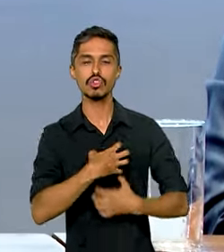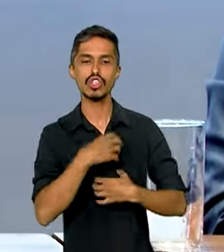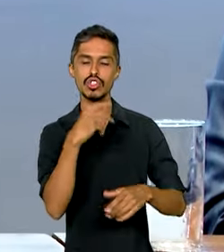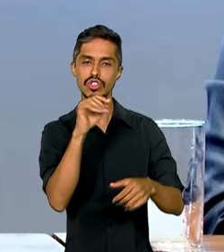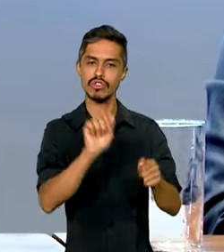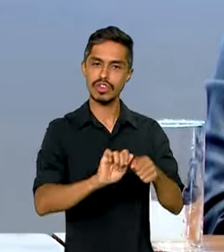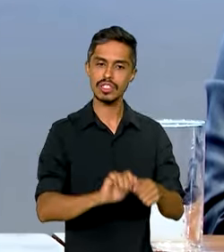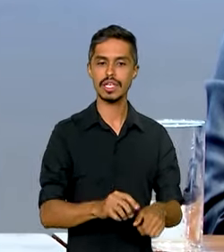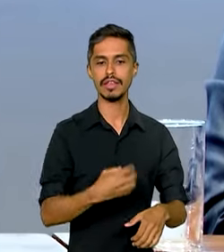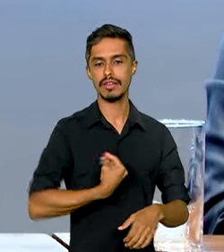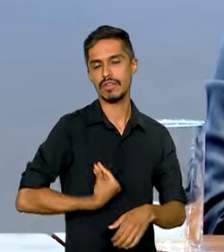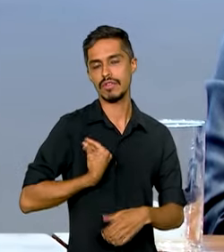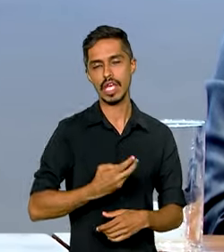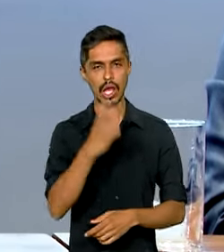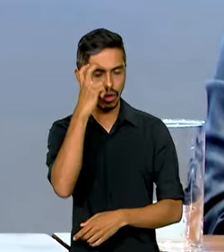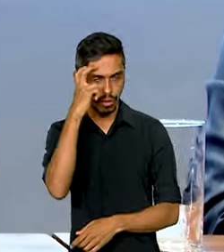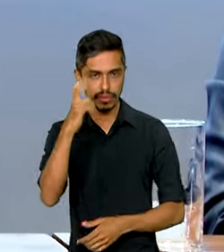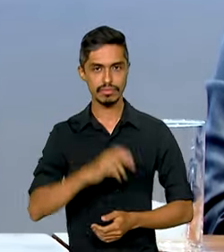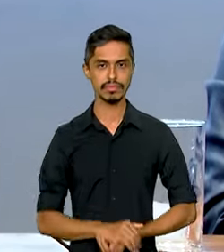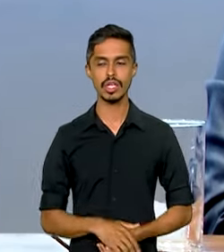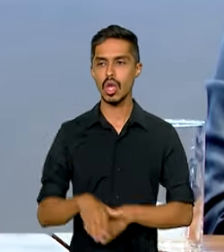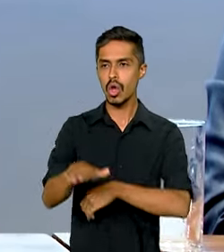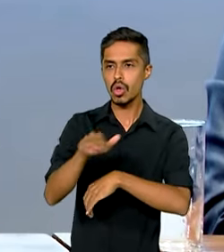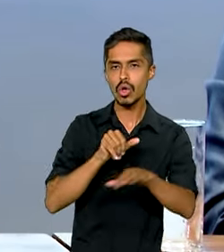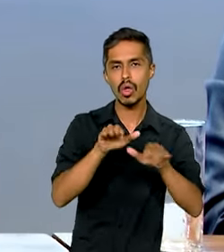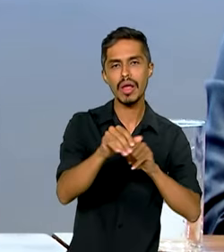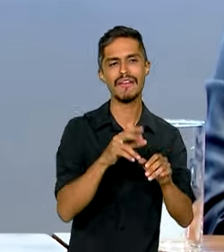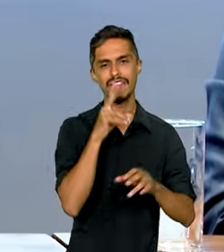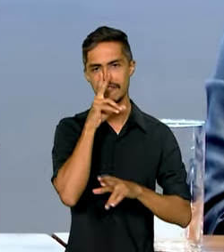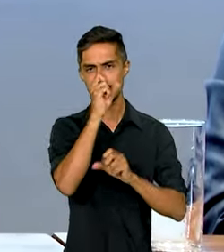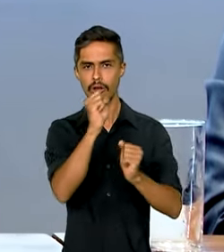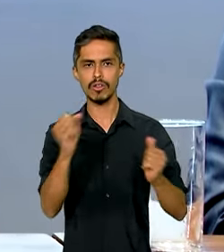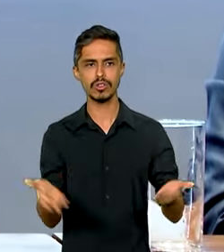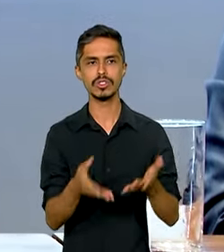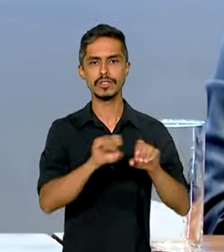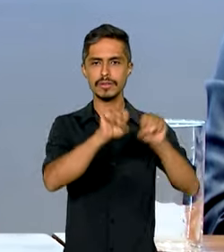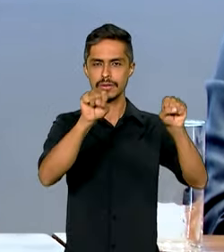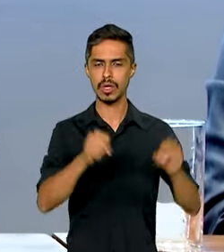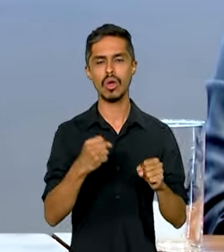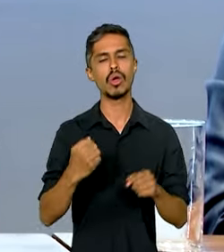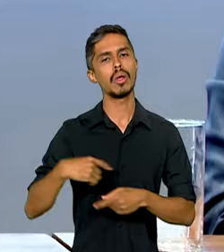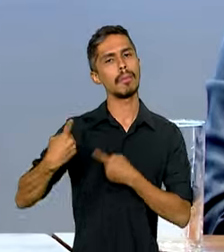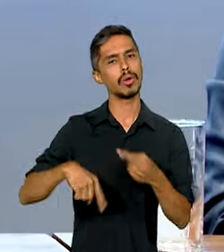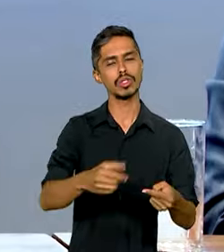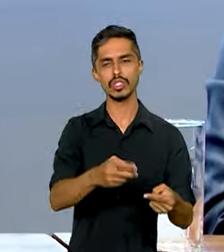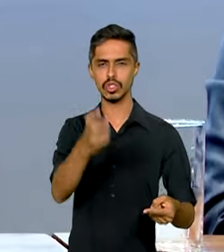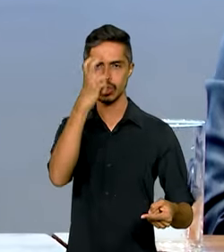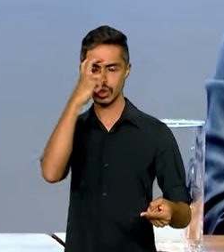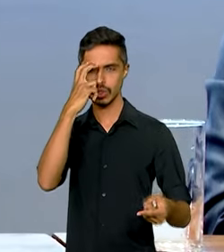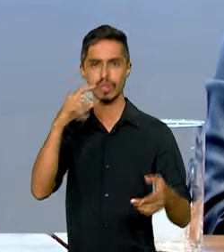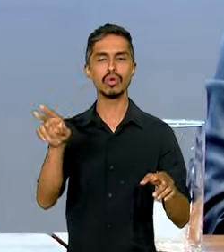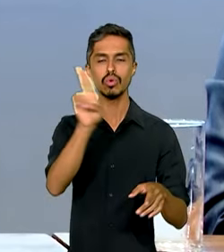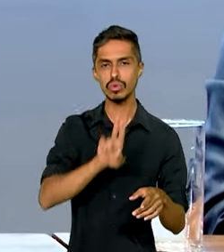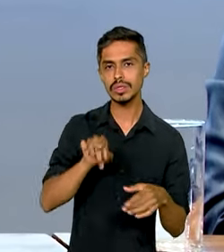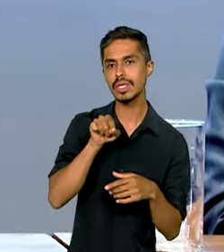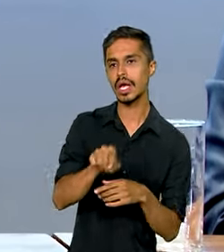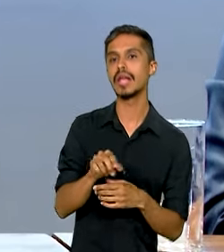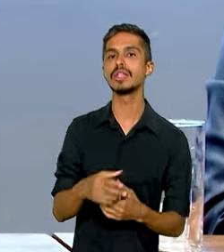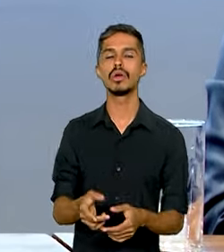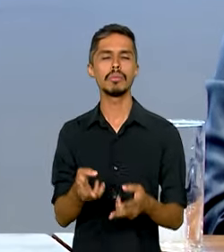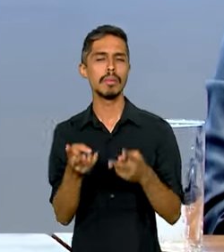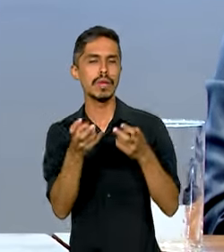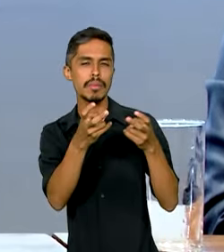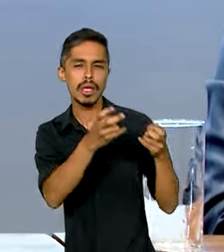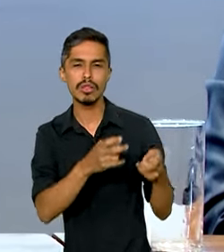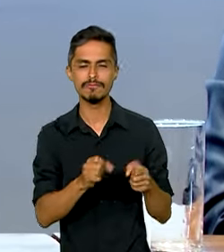e viver cultural, consolidando o fortalecimento do sistema de construir políticas culturais por meio de uma escuta